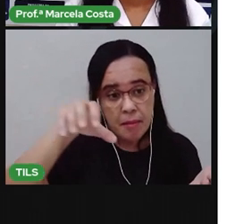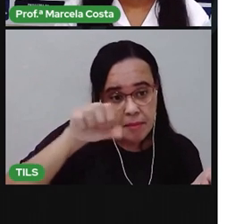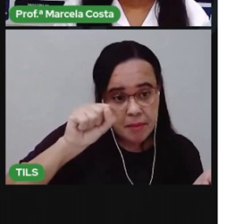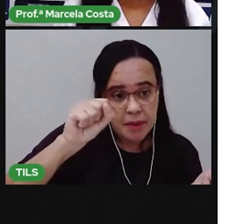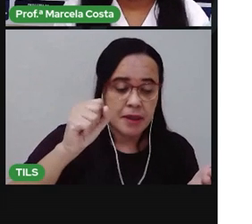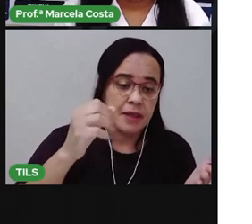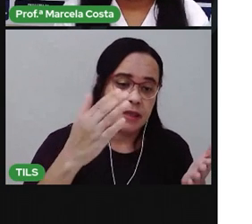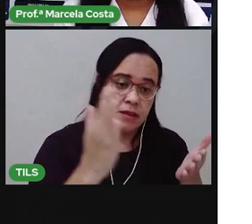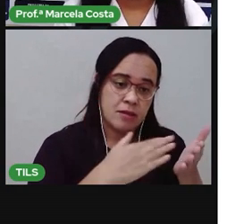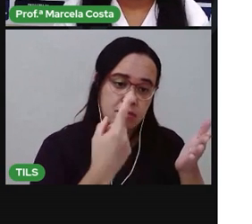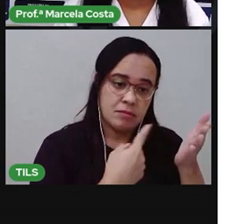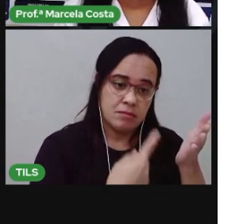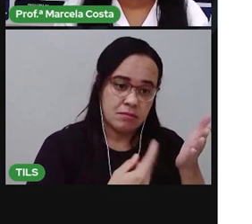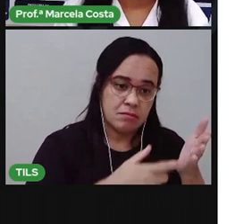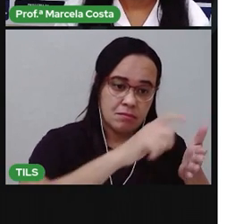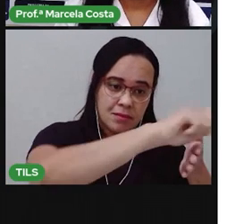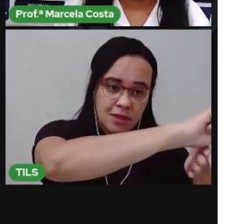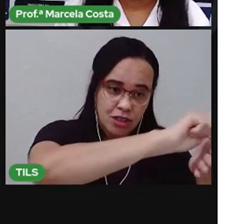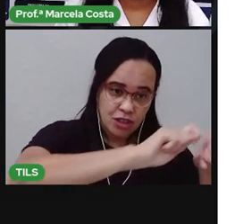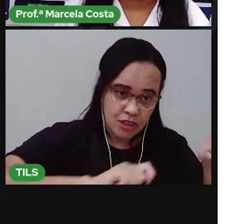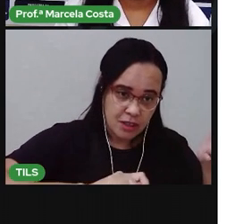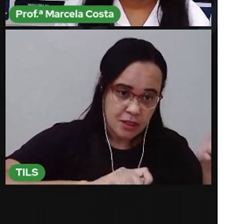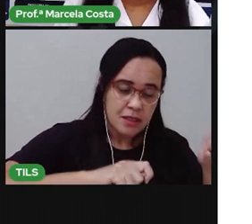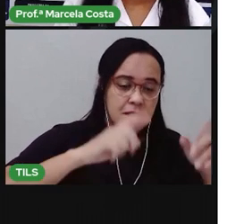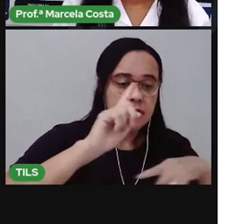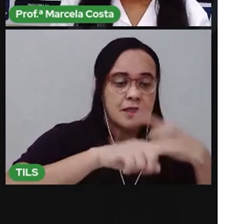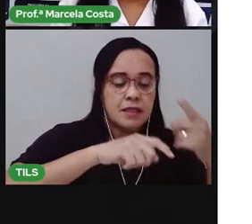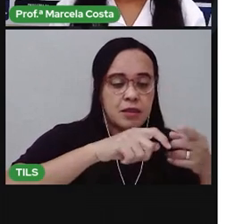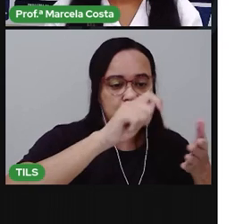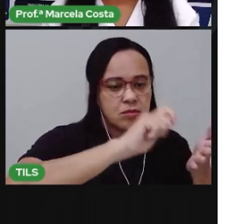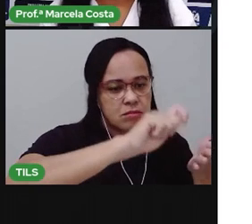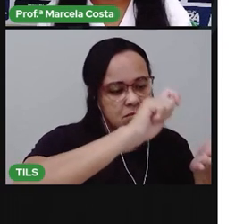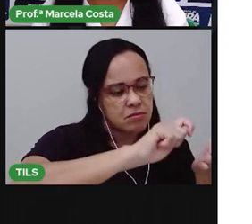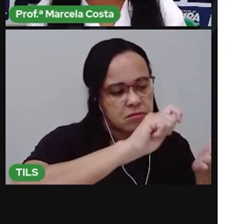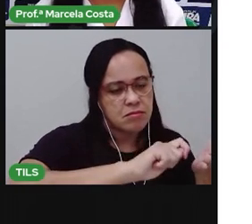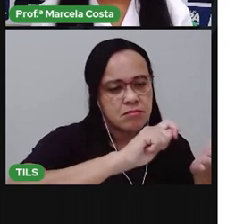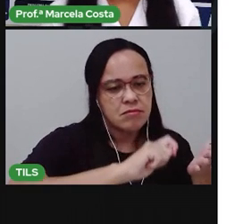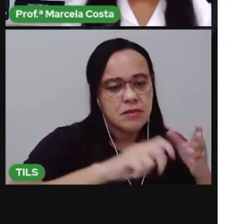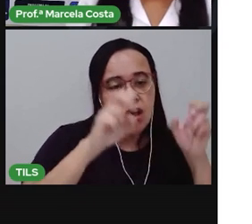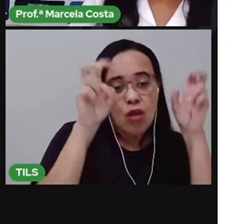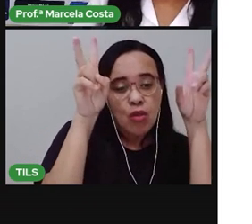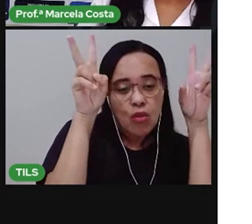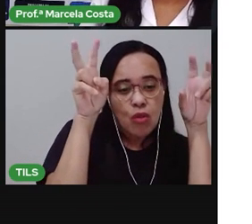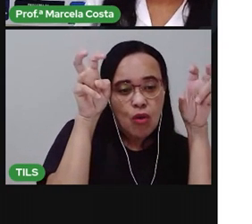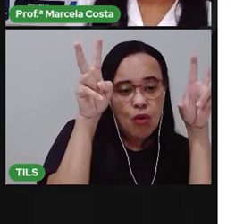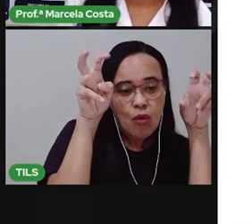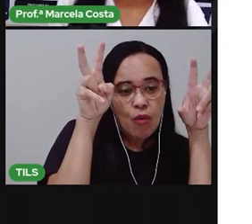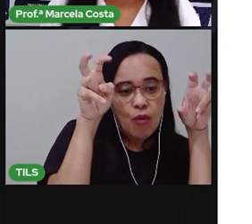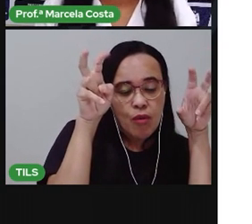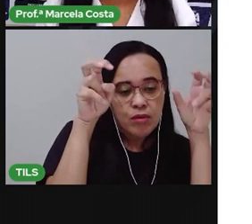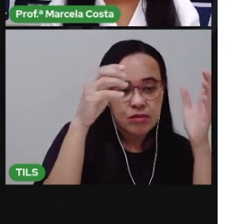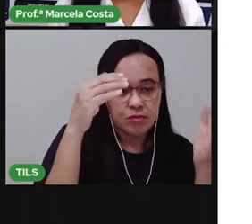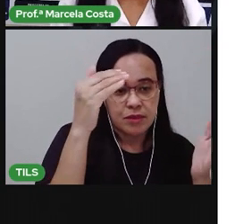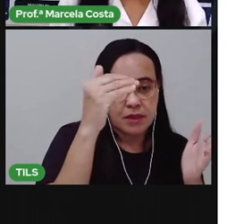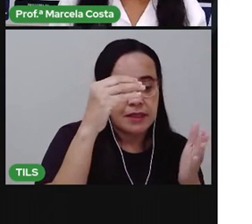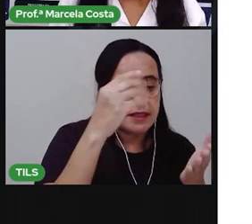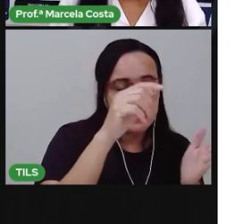uma folha do seu caderno. Você vai escrever o título da lista.